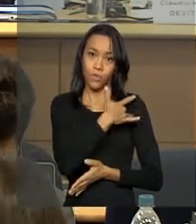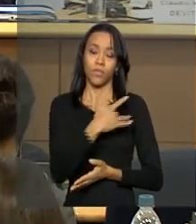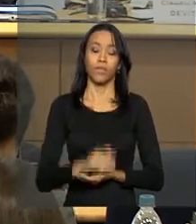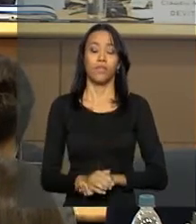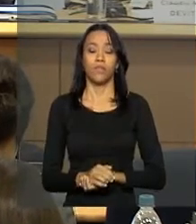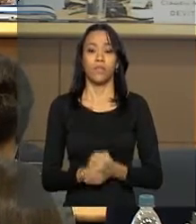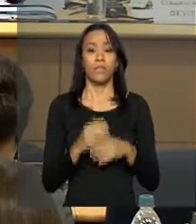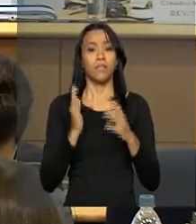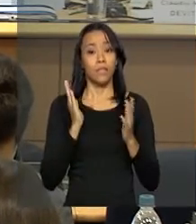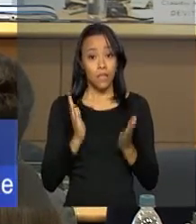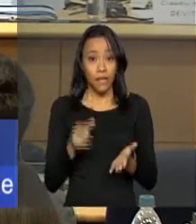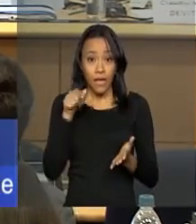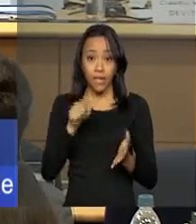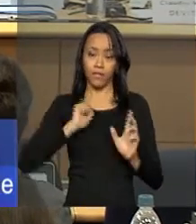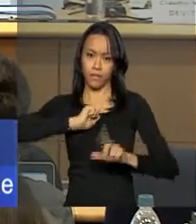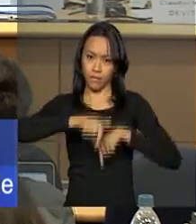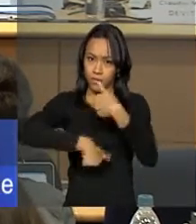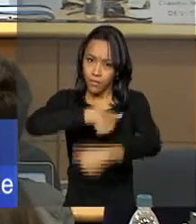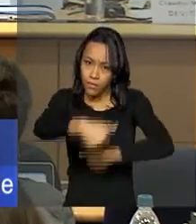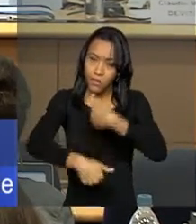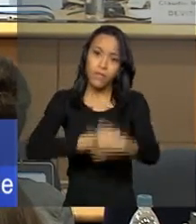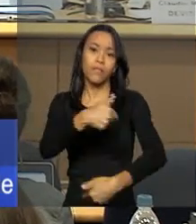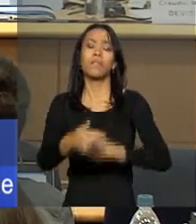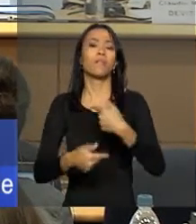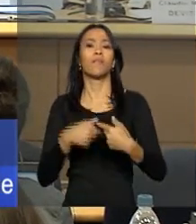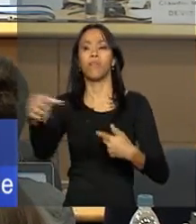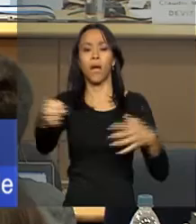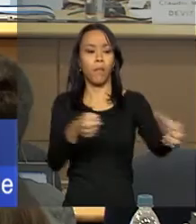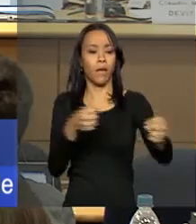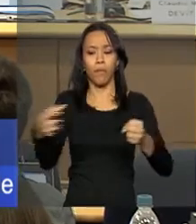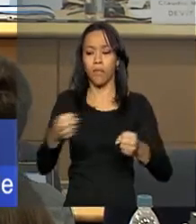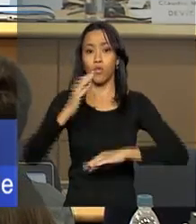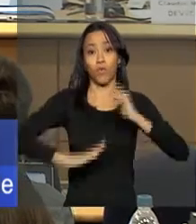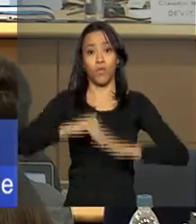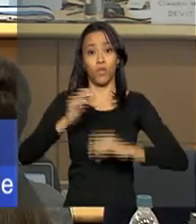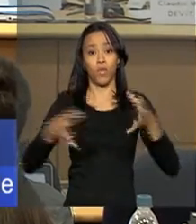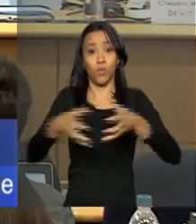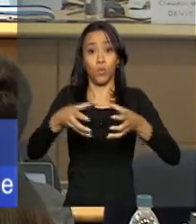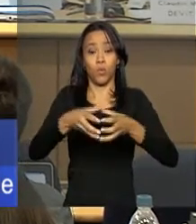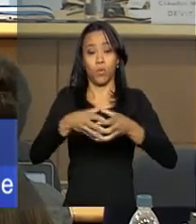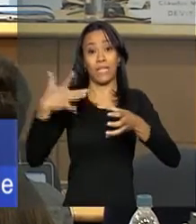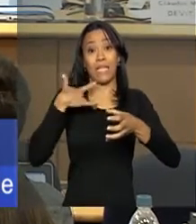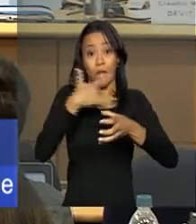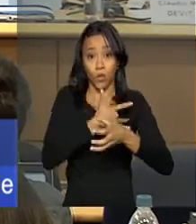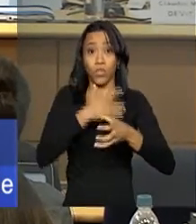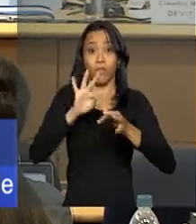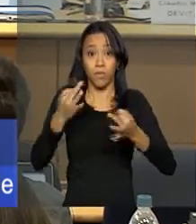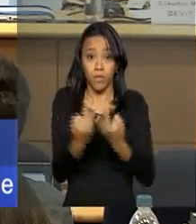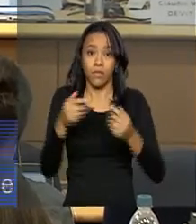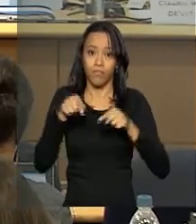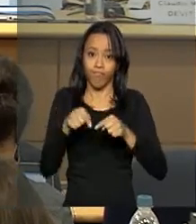todo esse trabalho com os profissionais das equipes de saúde da família e também com uma